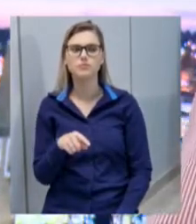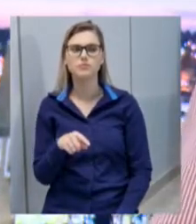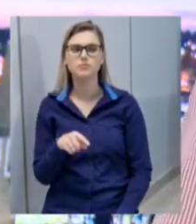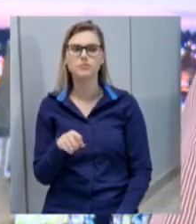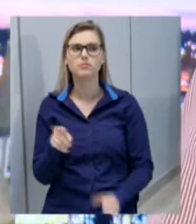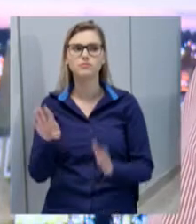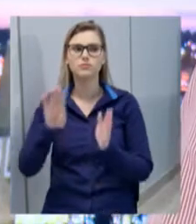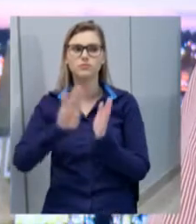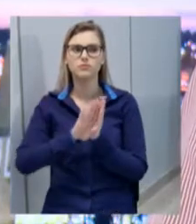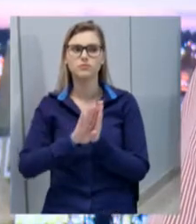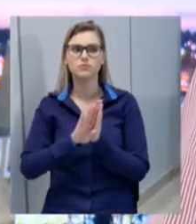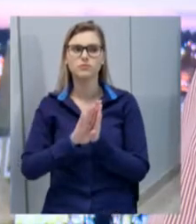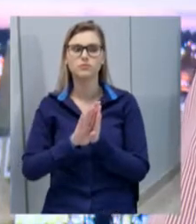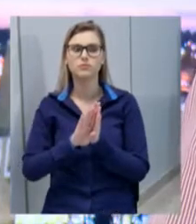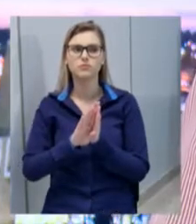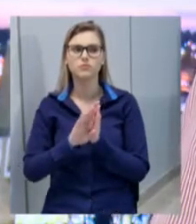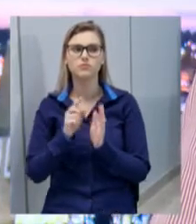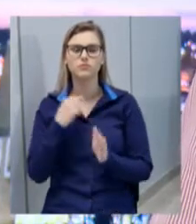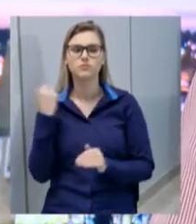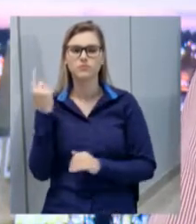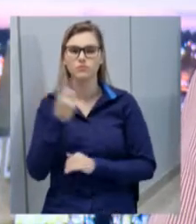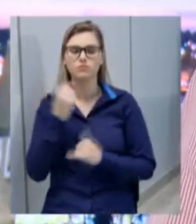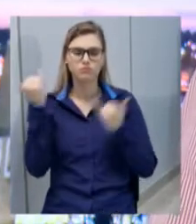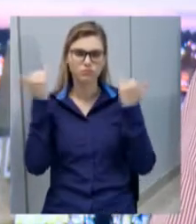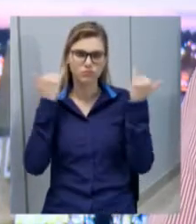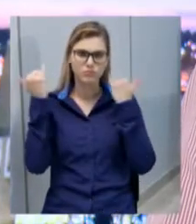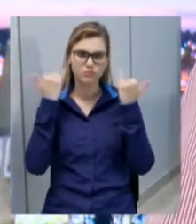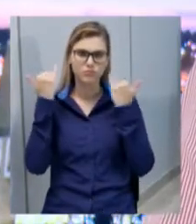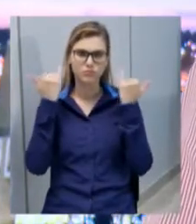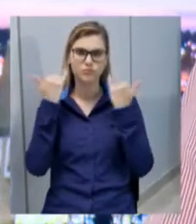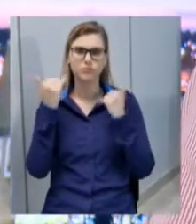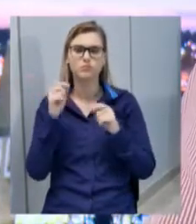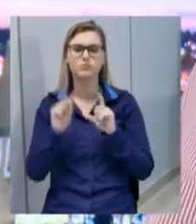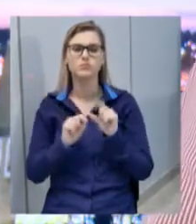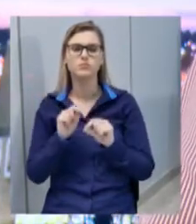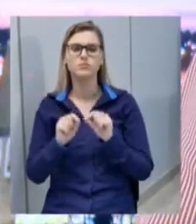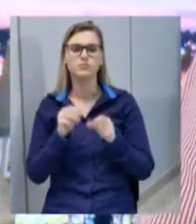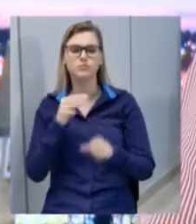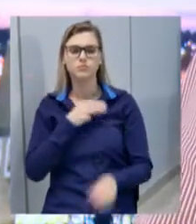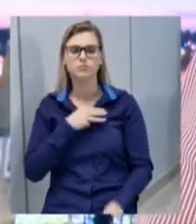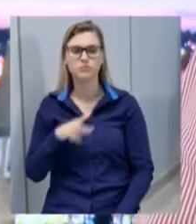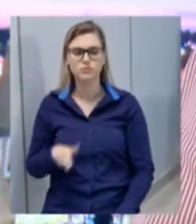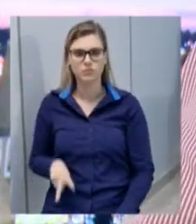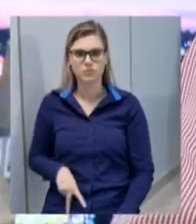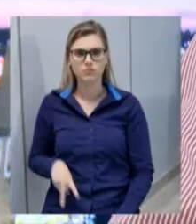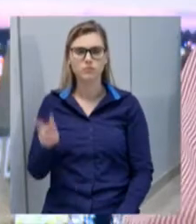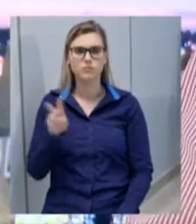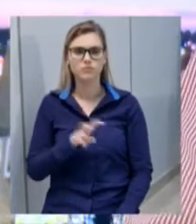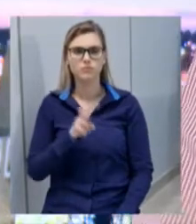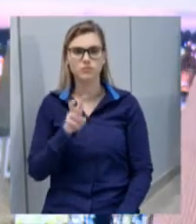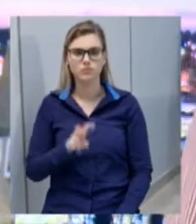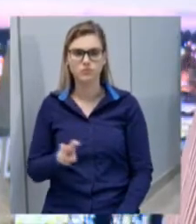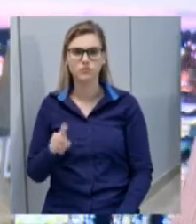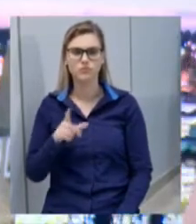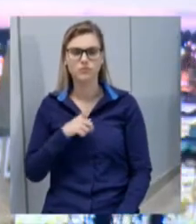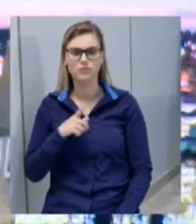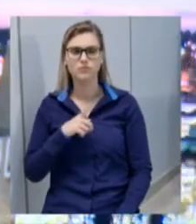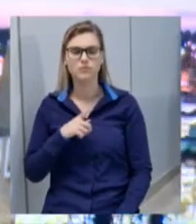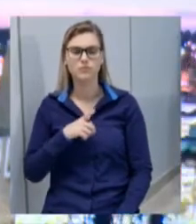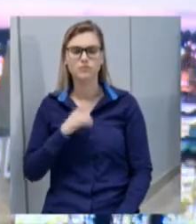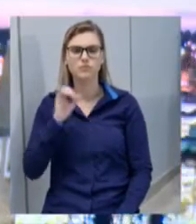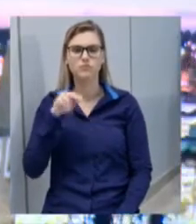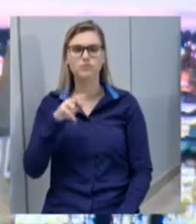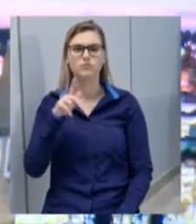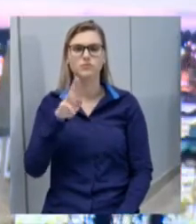chegou a nossa informação, nosso conhecimento, que o Ministério Público de Xancherê instaurou um inquérito civil